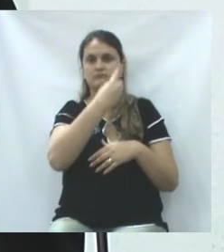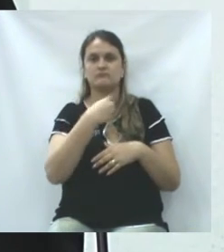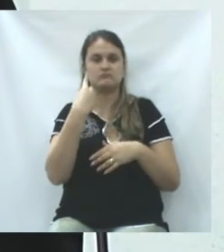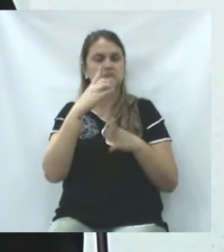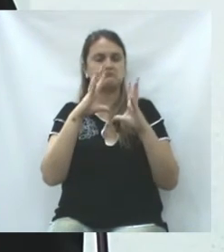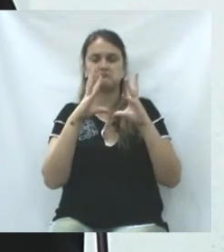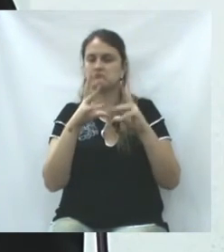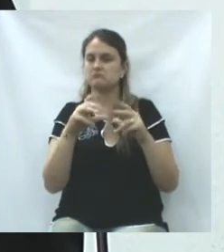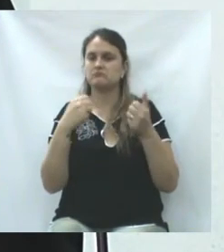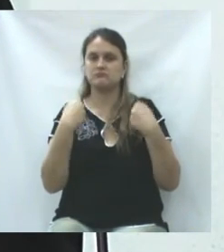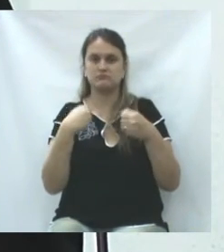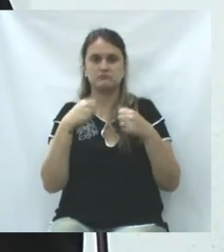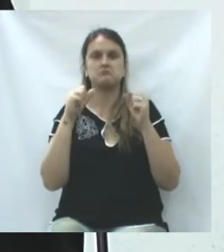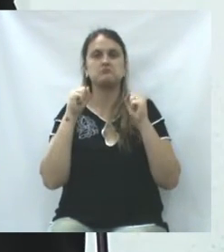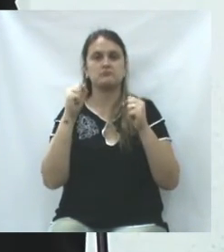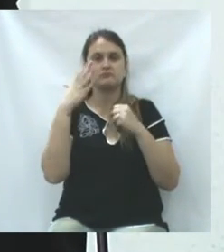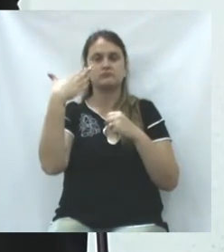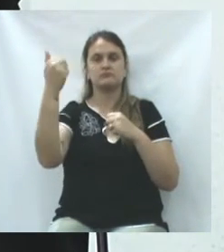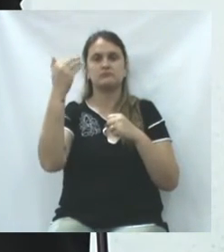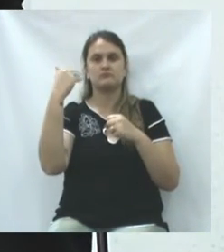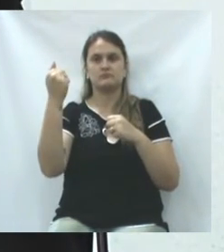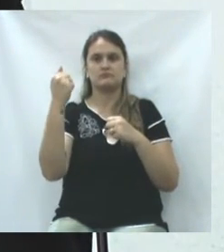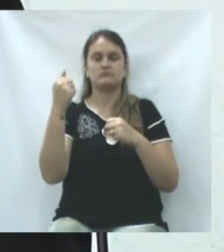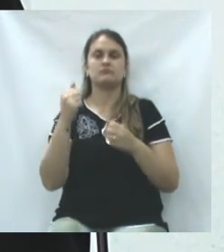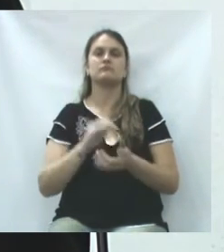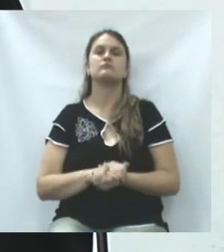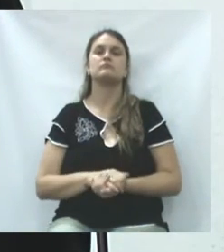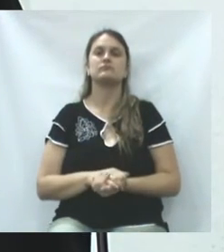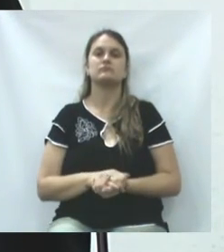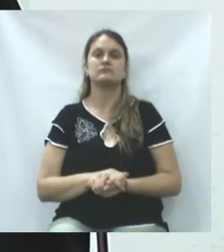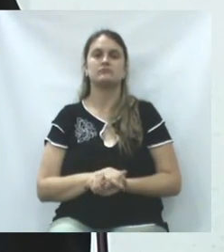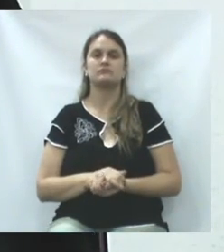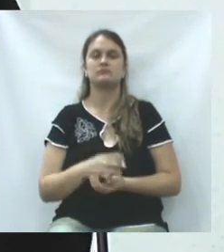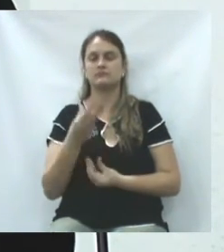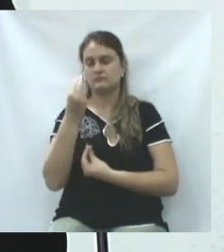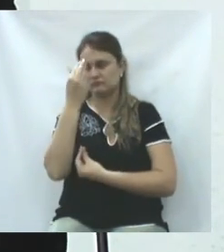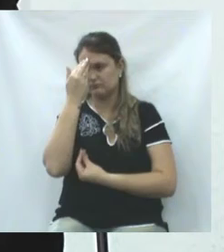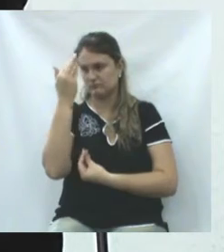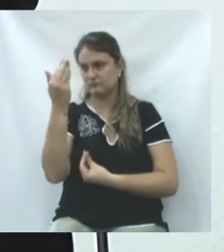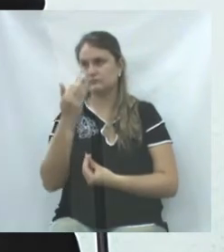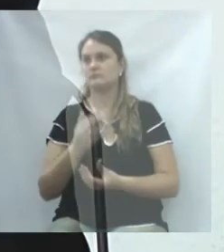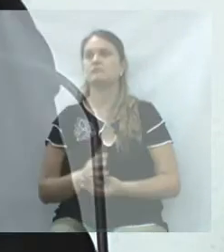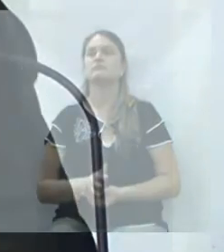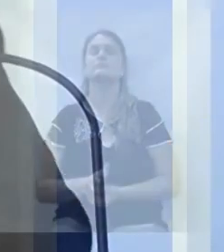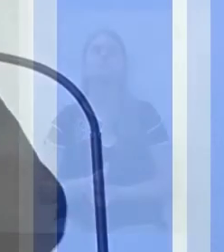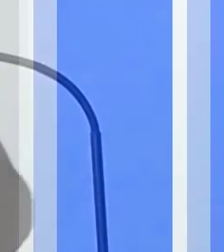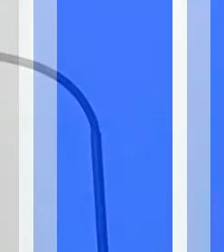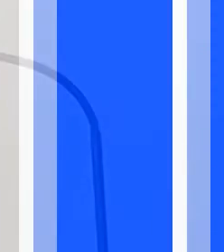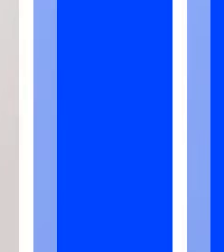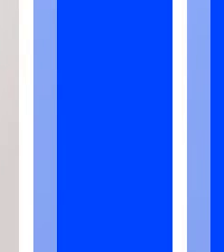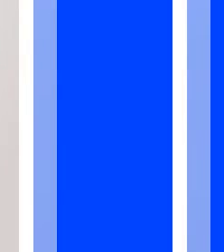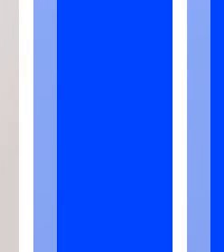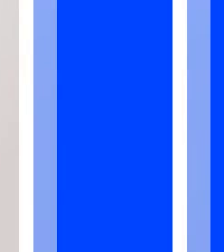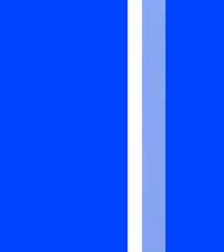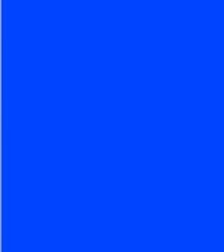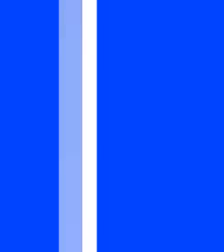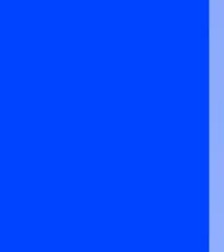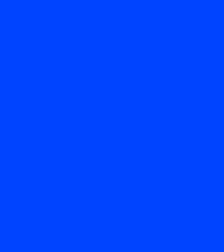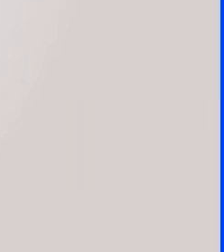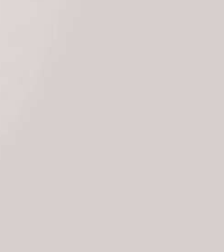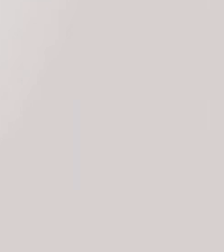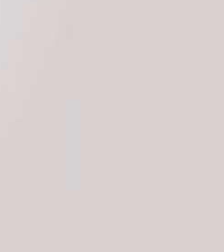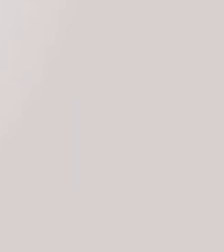horas para tudo que for necessário para que isso aconteça o mais rápido possível. Muito obrigado. Obrigado.